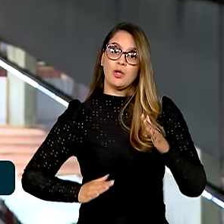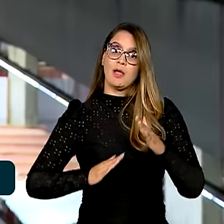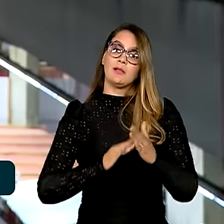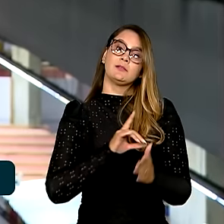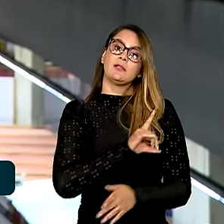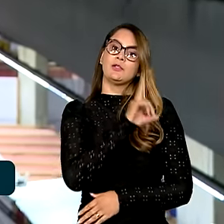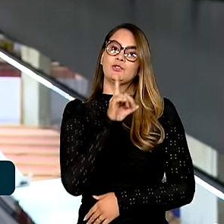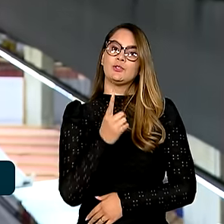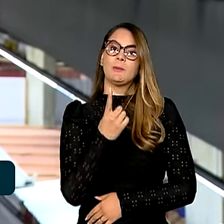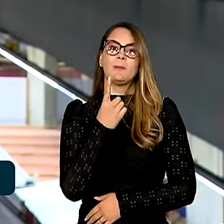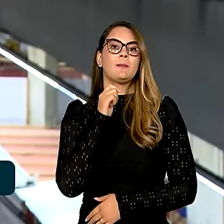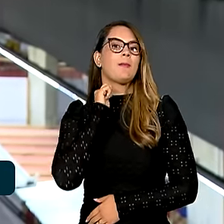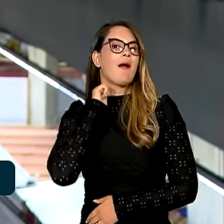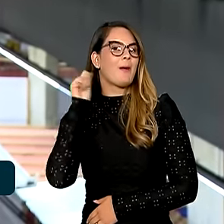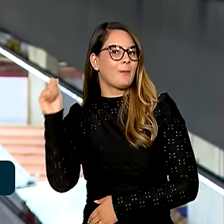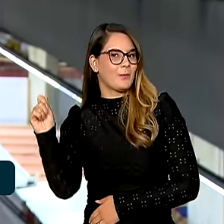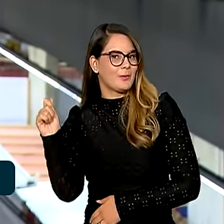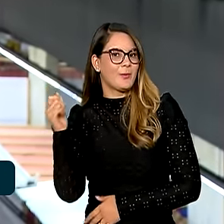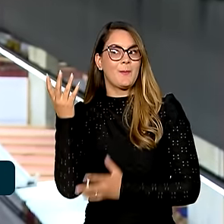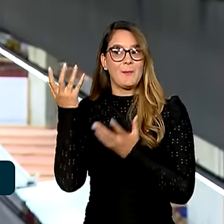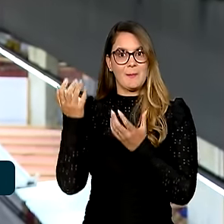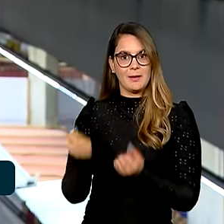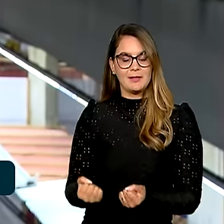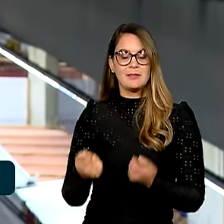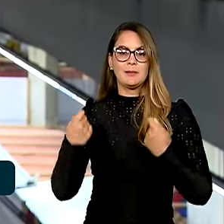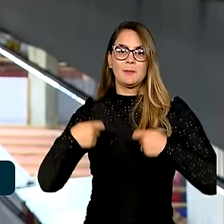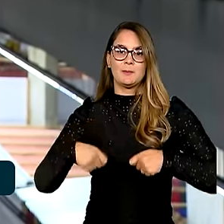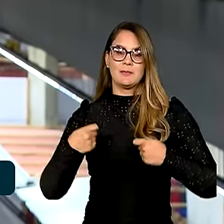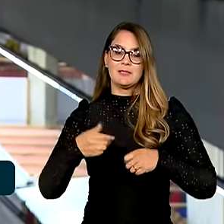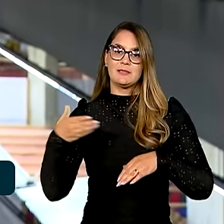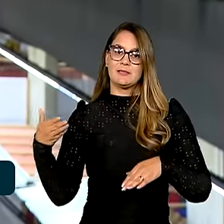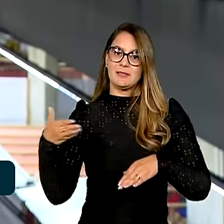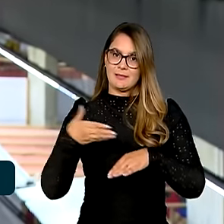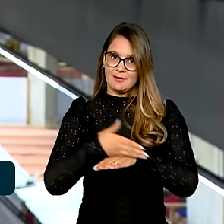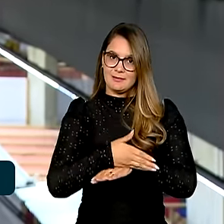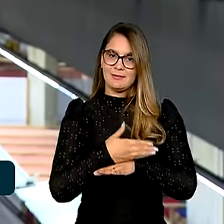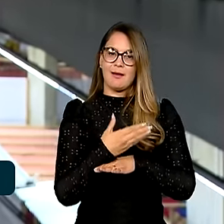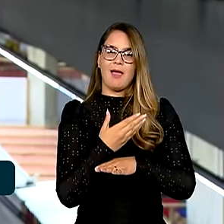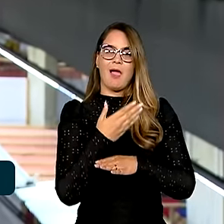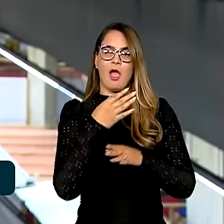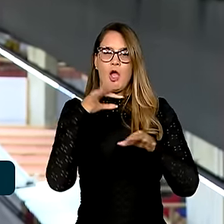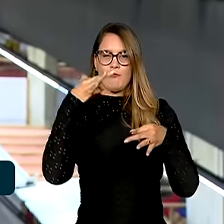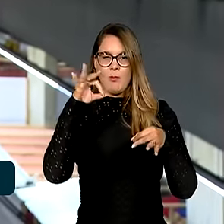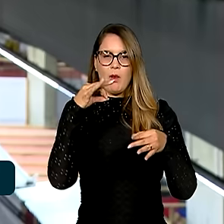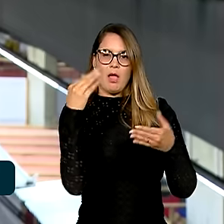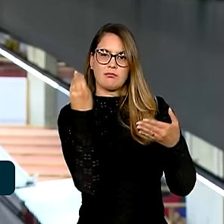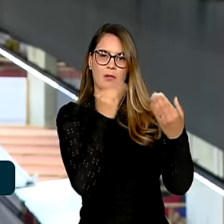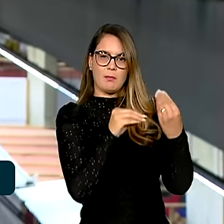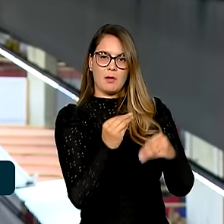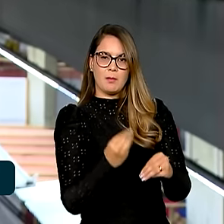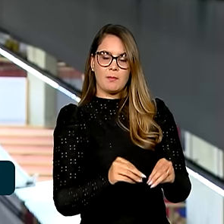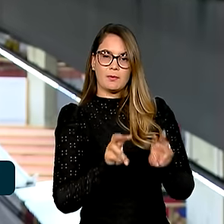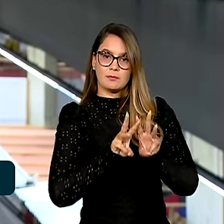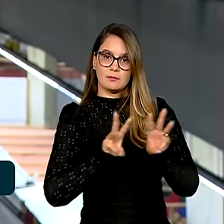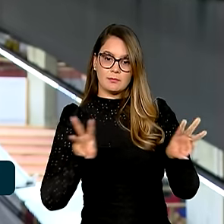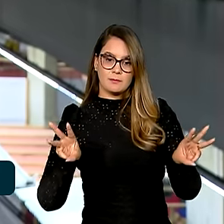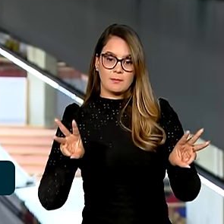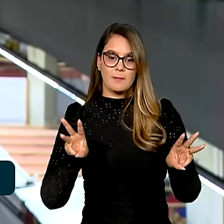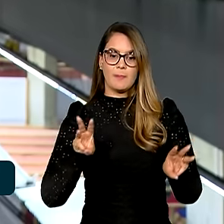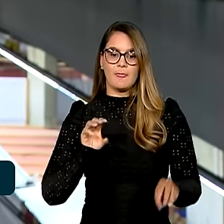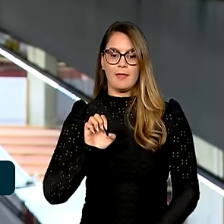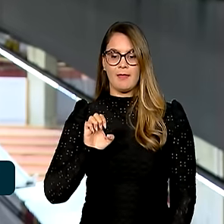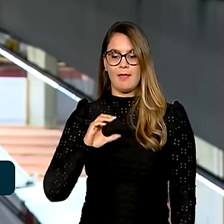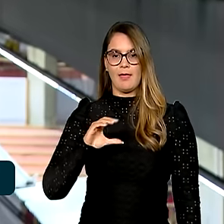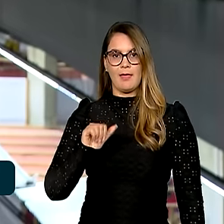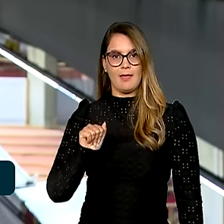1º de abril e para fazer adesão é necessário acessar e preencher um formulário pelo portal do ECAQ,